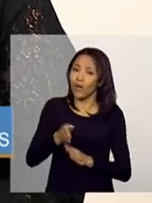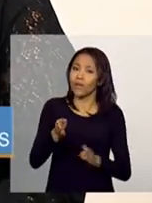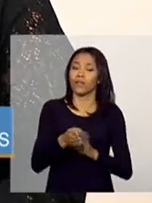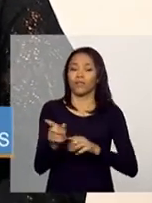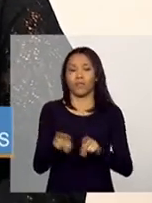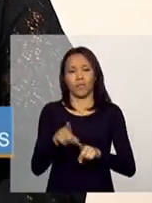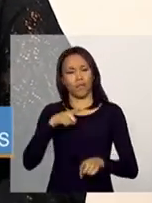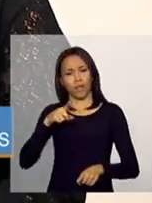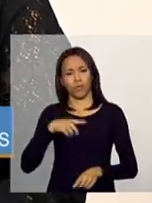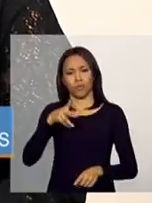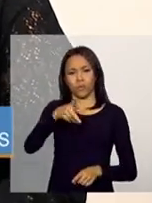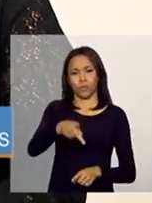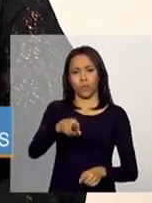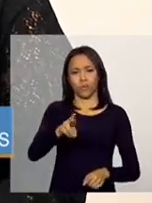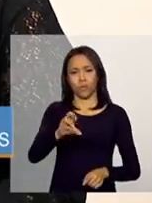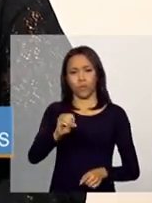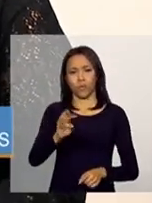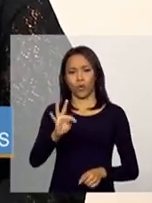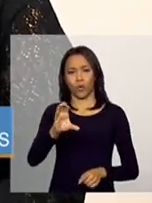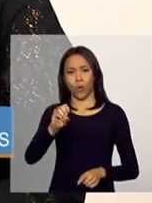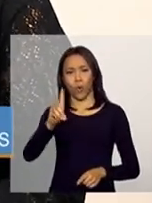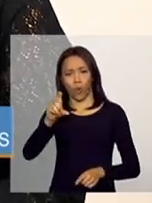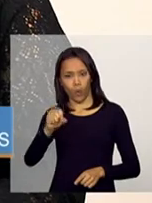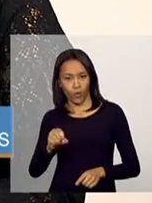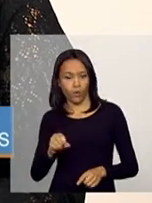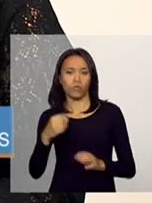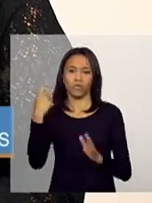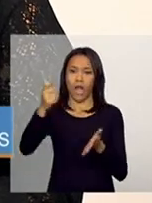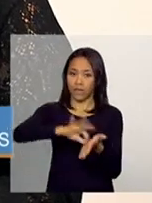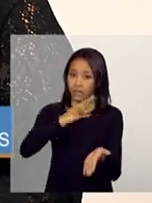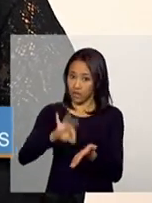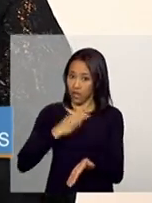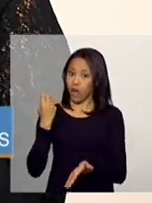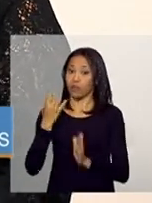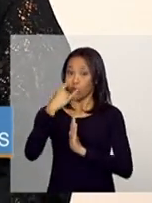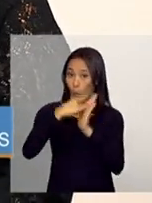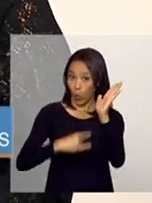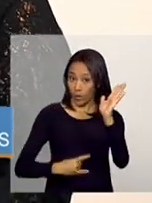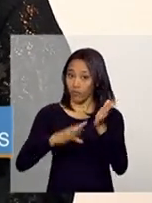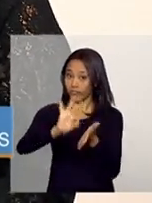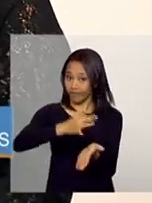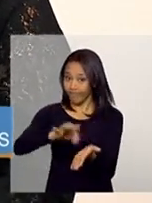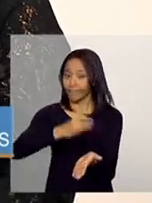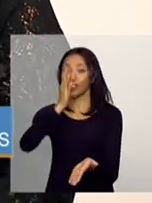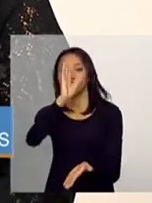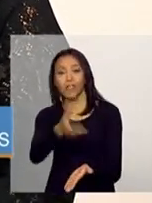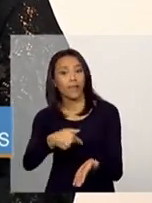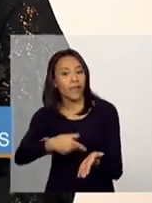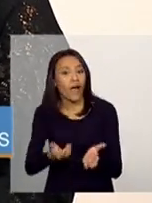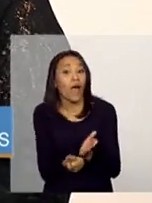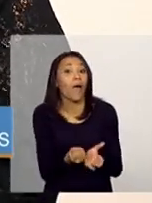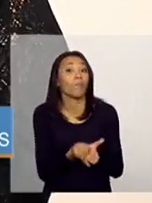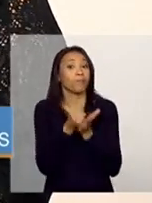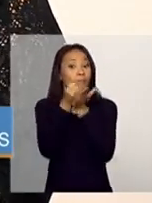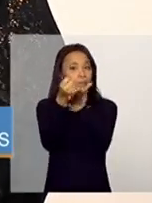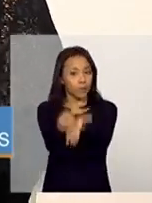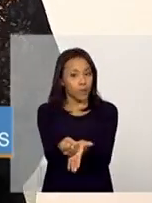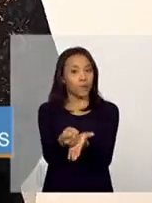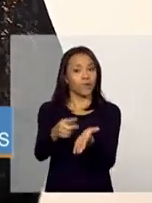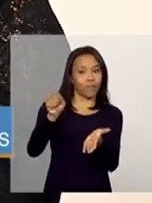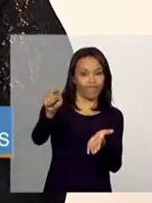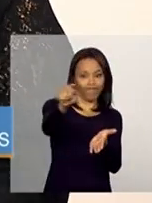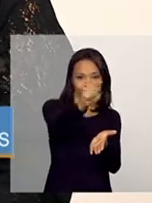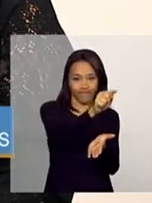protocolos assinados, protocolos que busca dar um subsídio importante para fazer